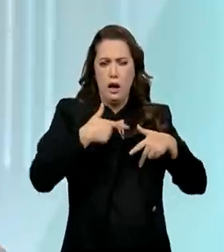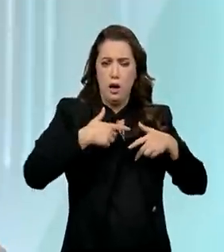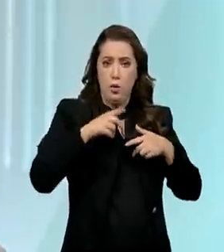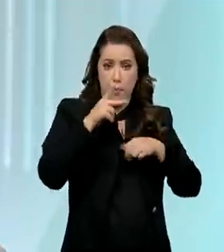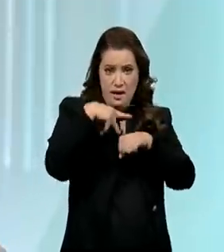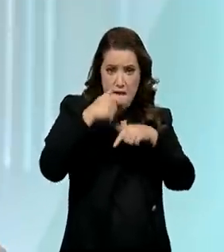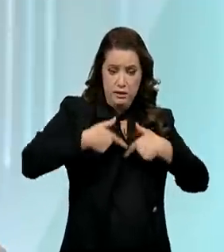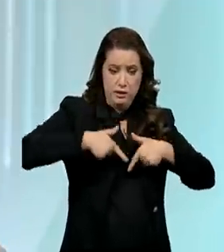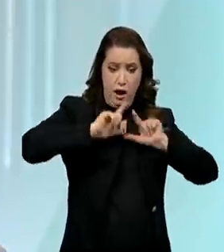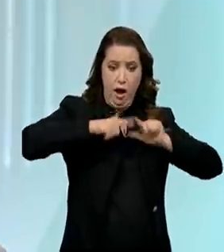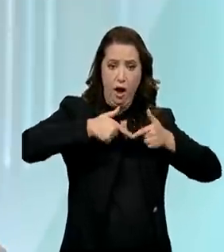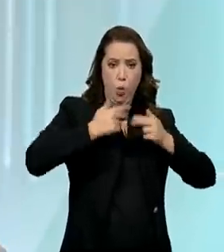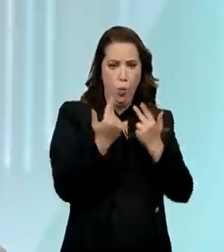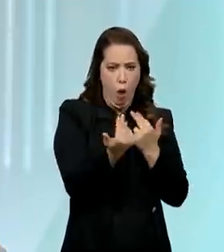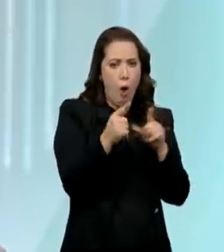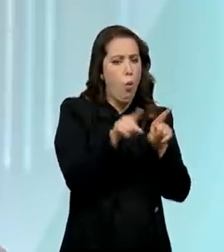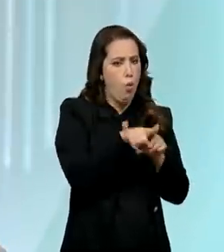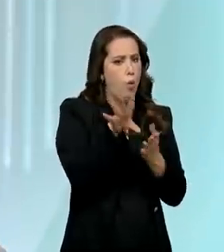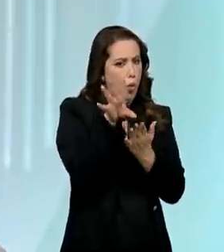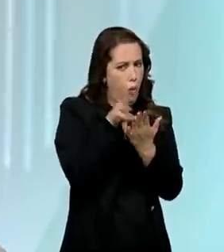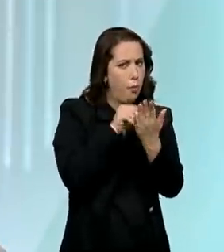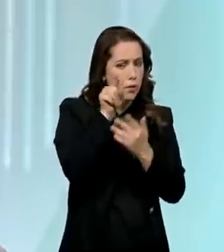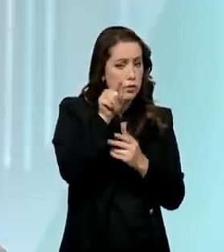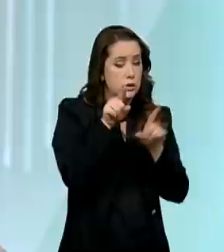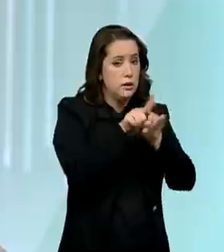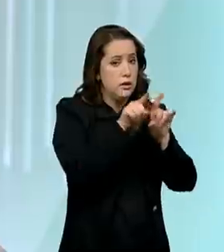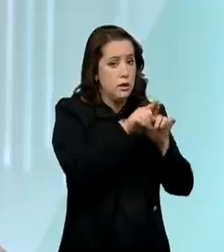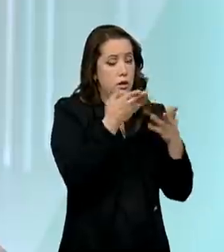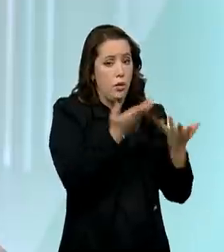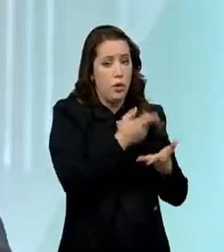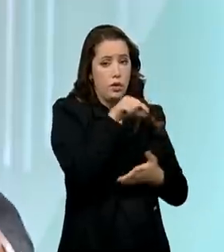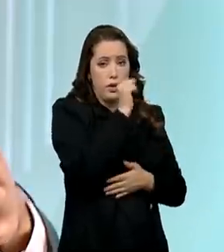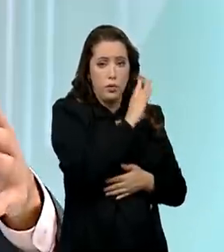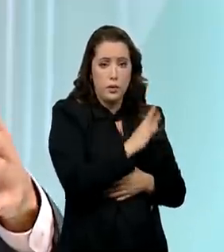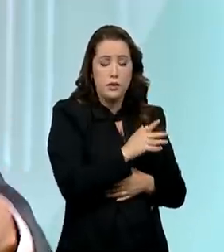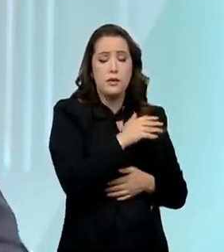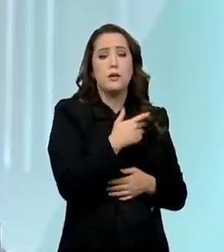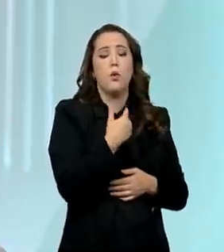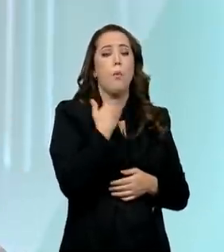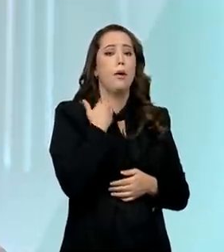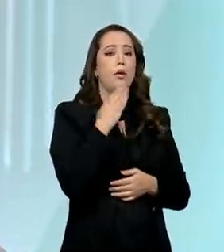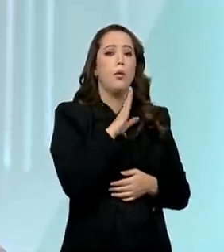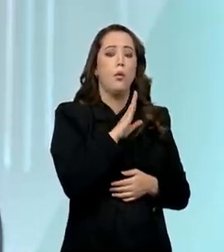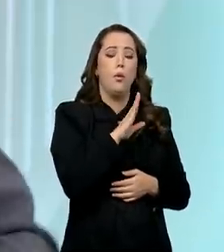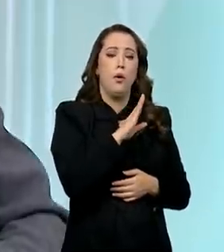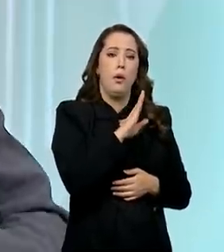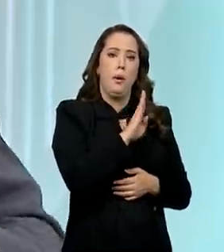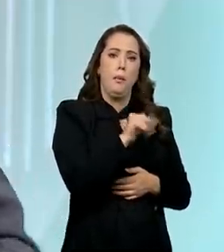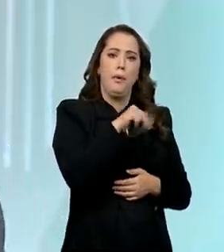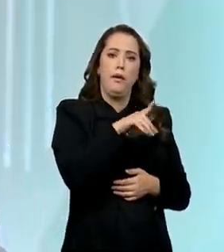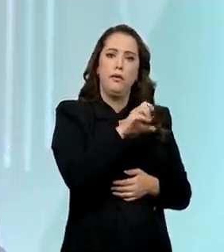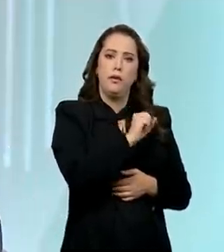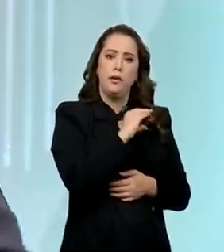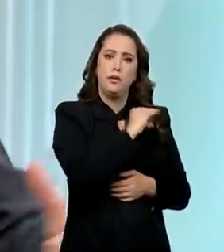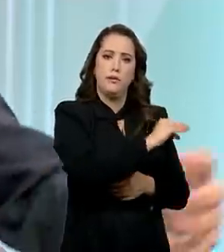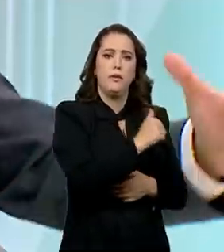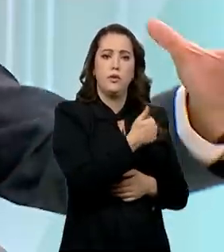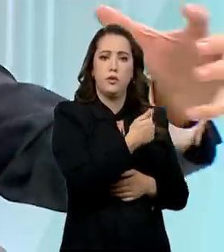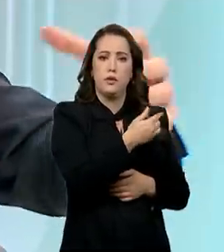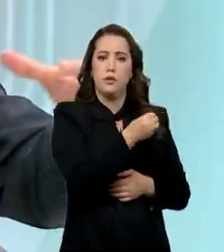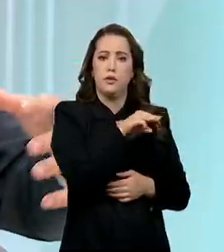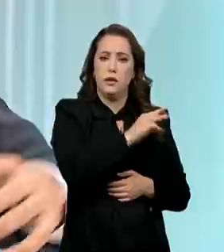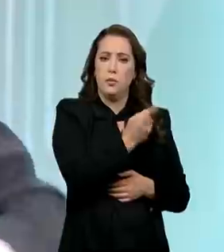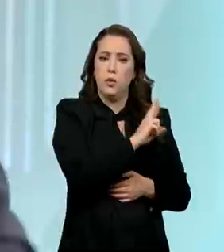aqui no Brasil. Então, desses 500 milhões de reais, o BNDES vai botar 170 e vai arrumar mais 340 com empresas que vão investir no seu próprio negócio